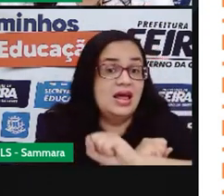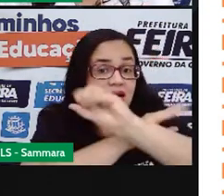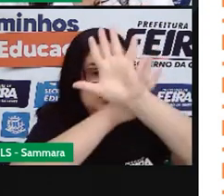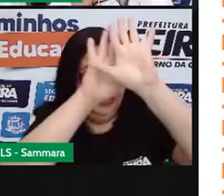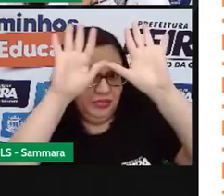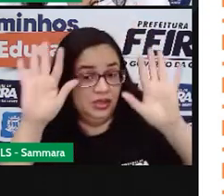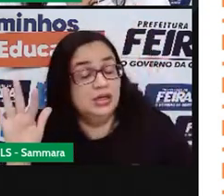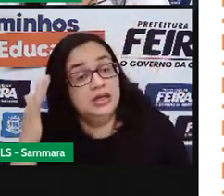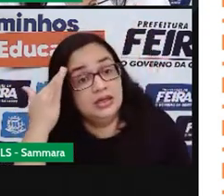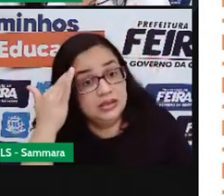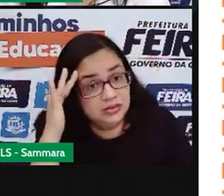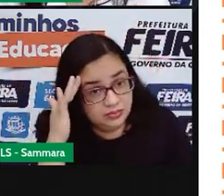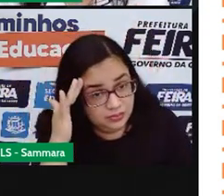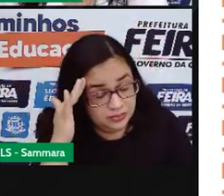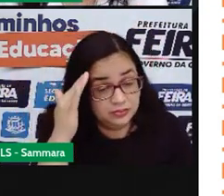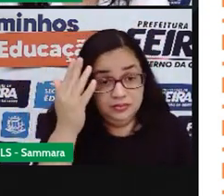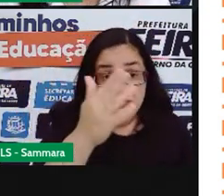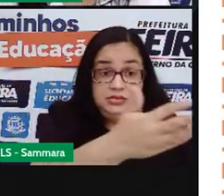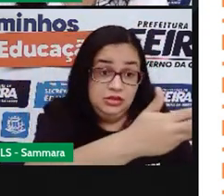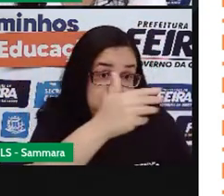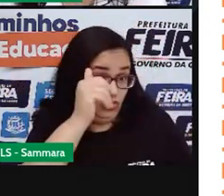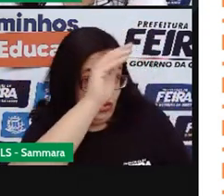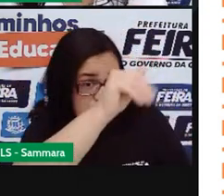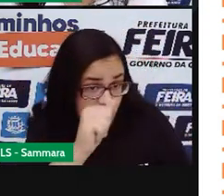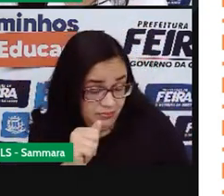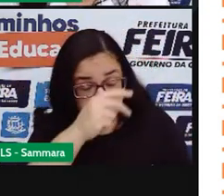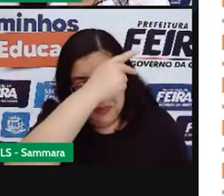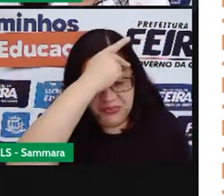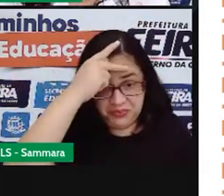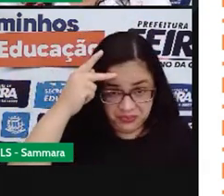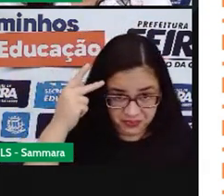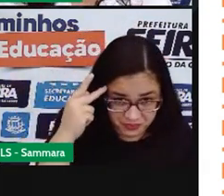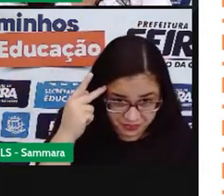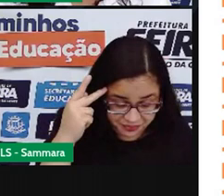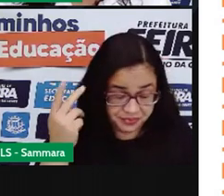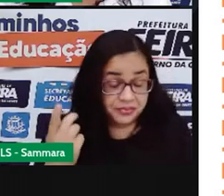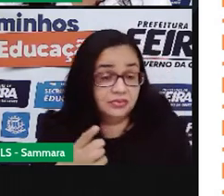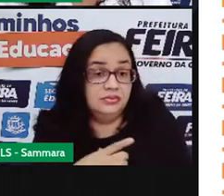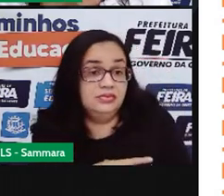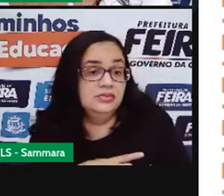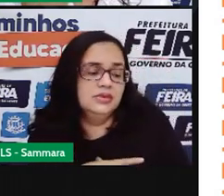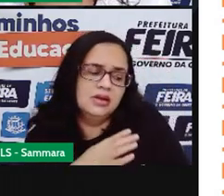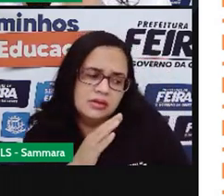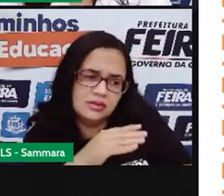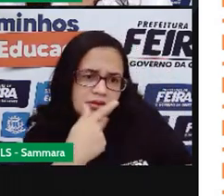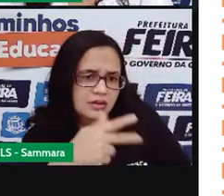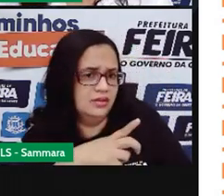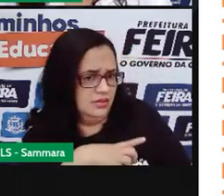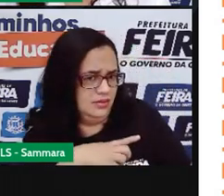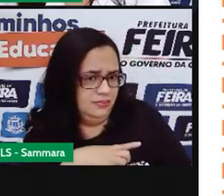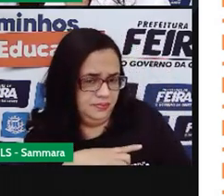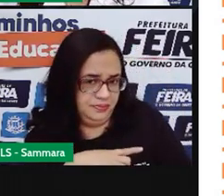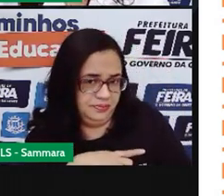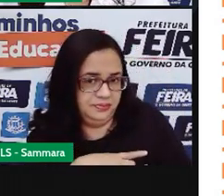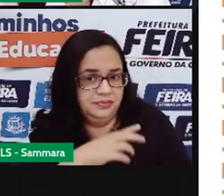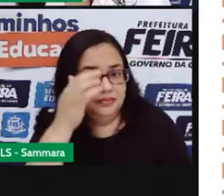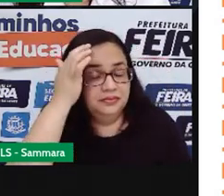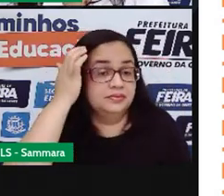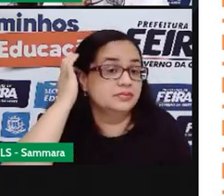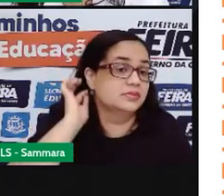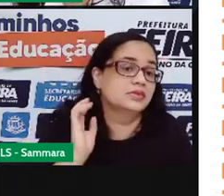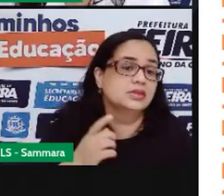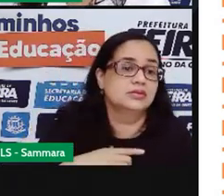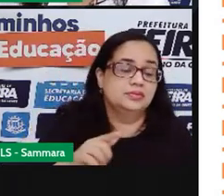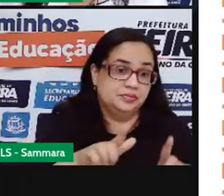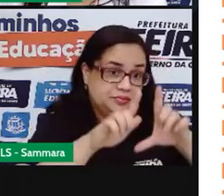clara, compreensível e apelativa. Tem que convencer você de participar daquilo que